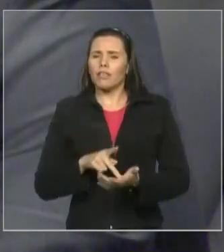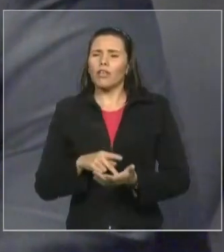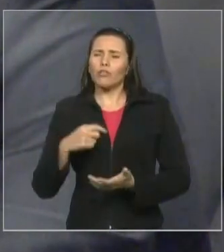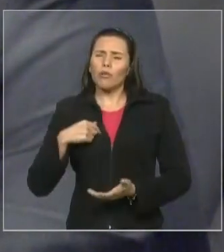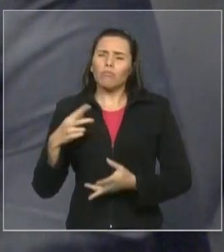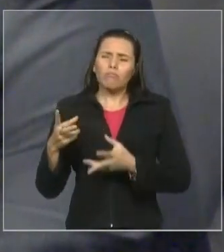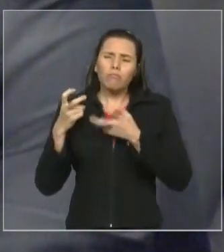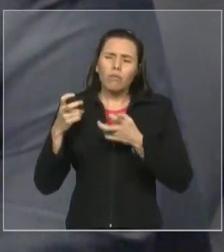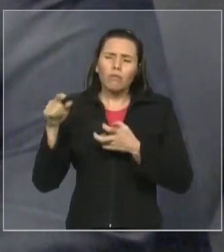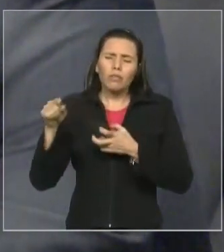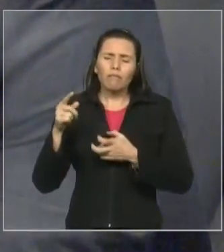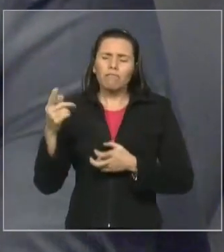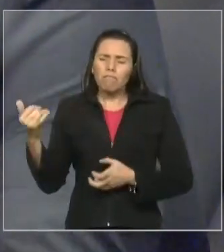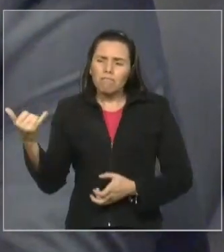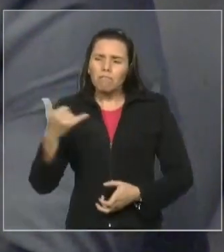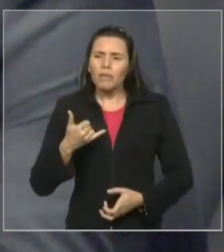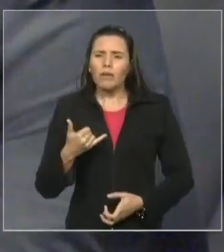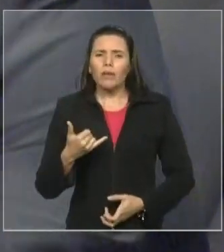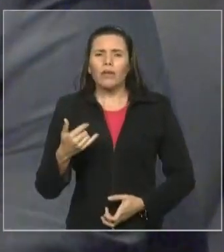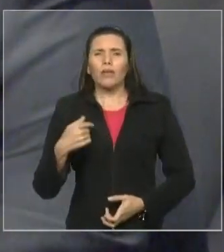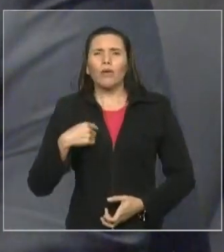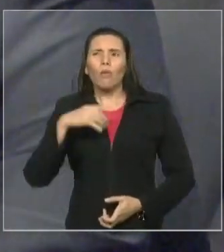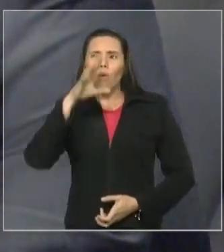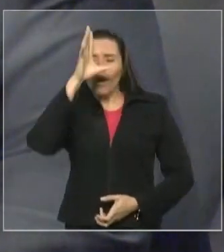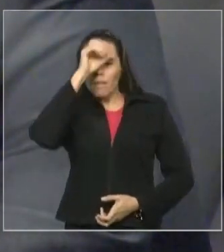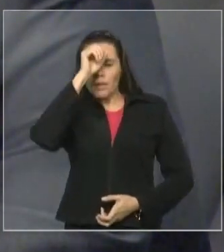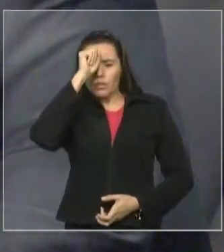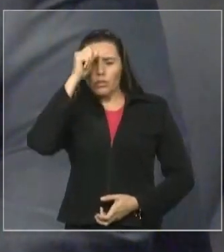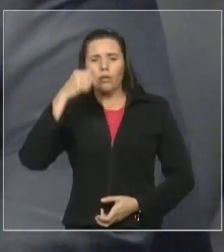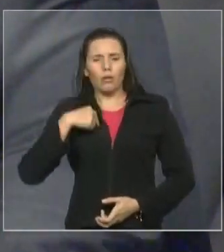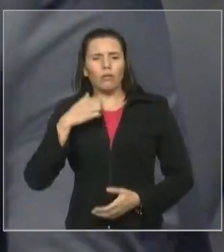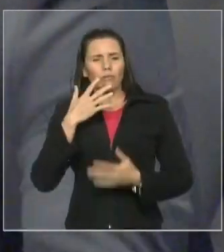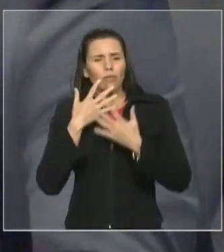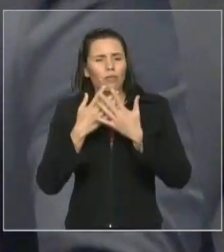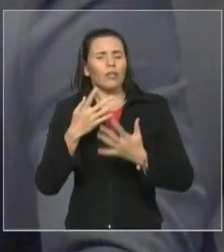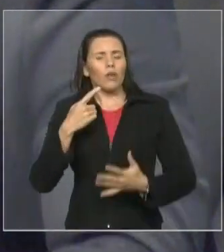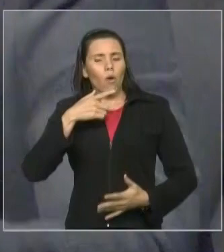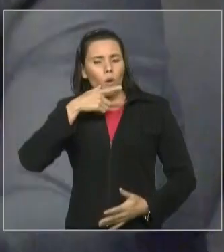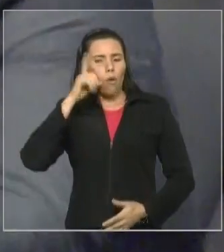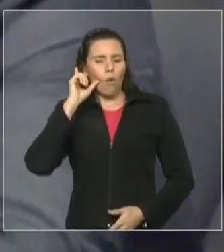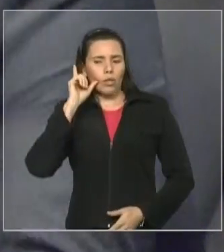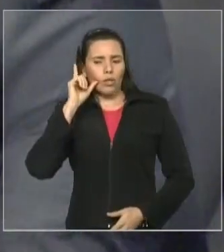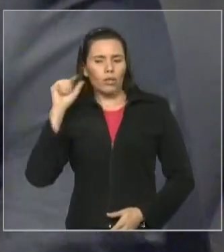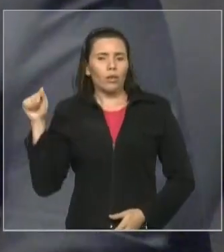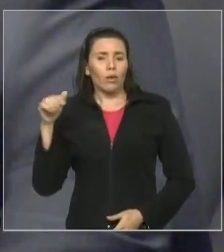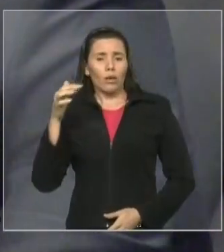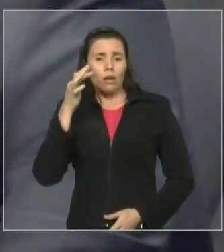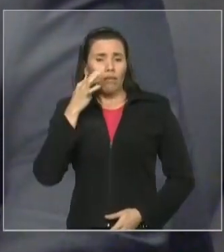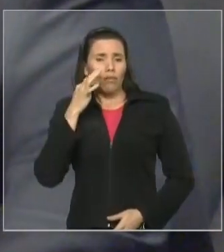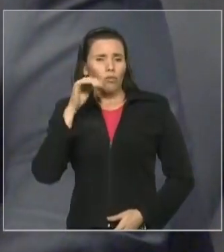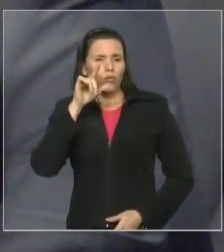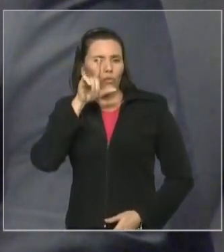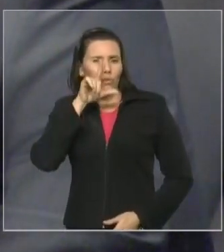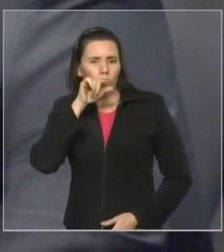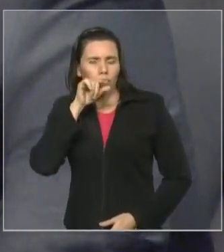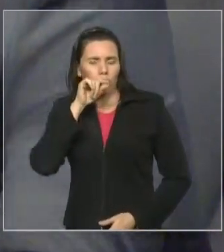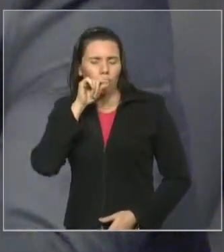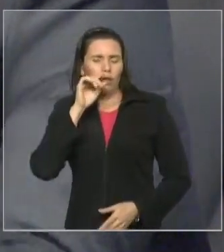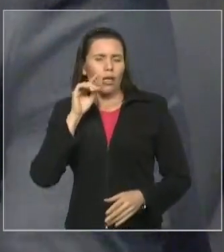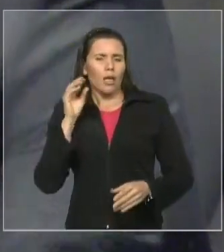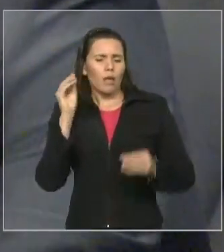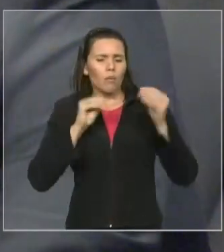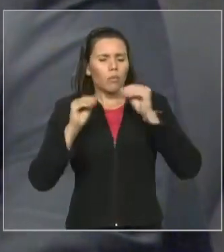melhor. Eu confesso que ontem, quando eu vi o tweet do governador Flavio Dino falando que já na quinta-feira o senhor iria para,